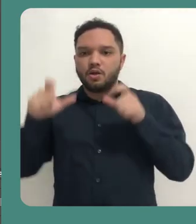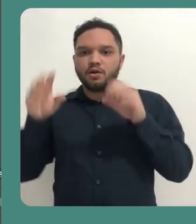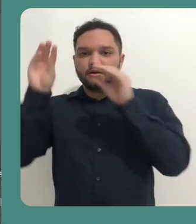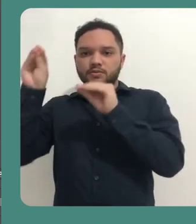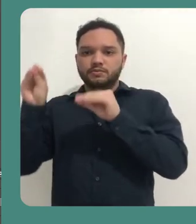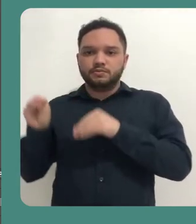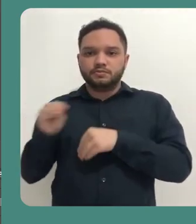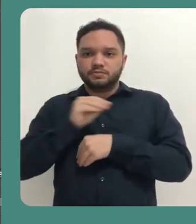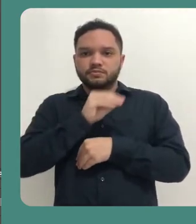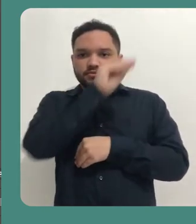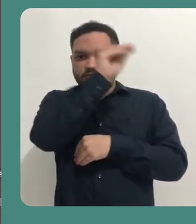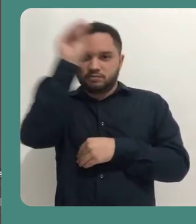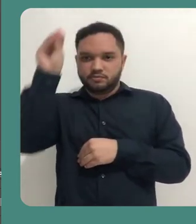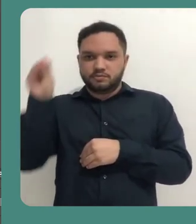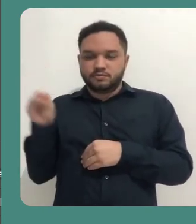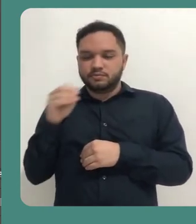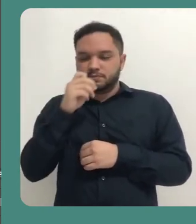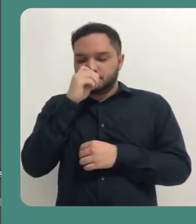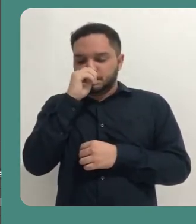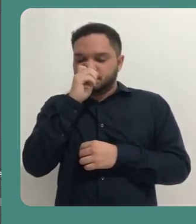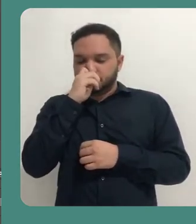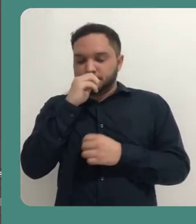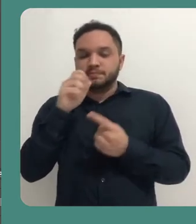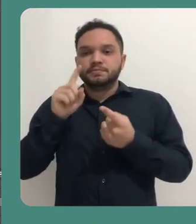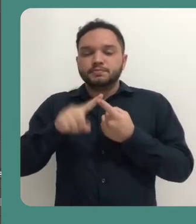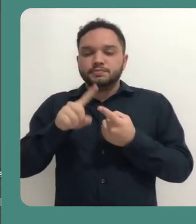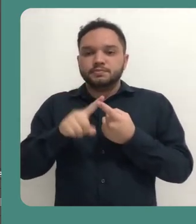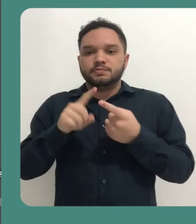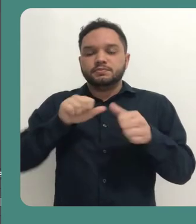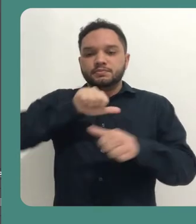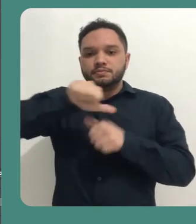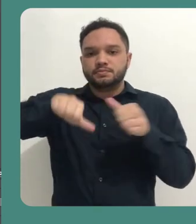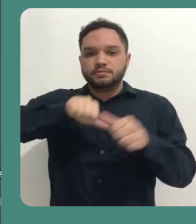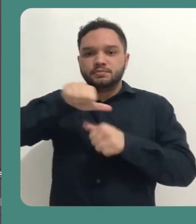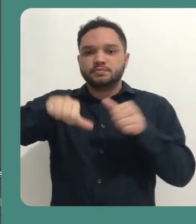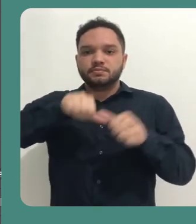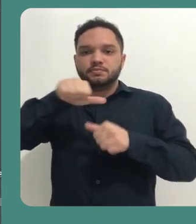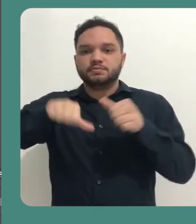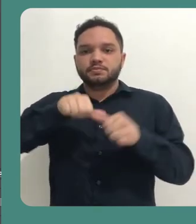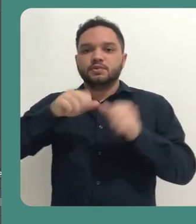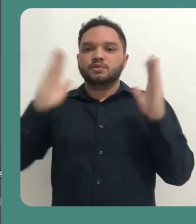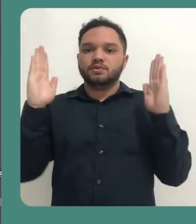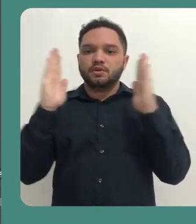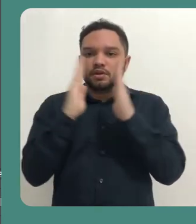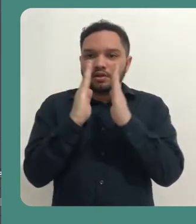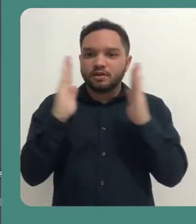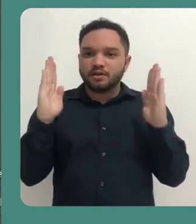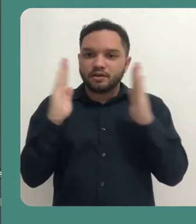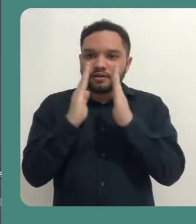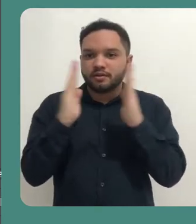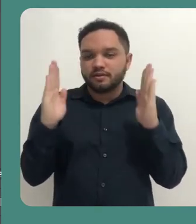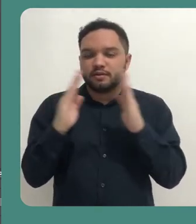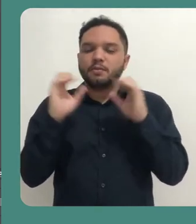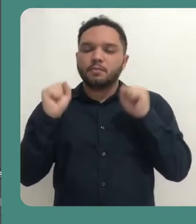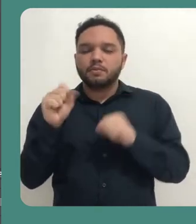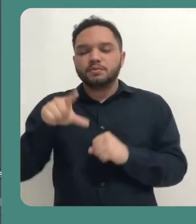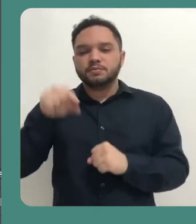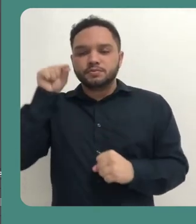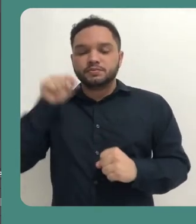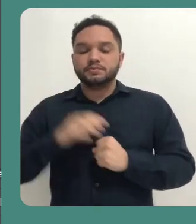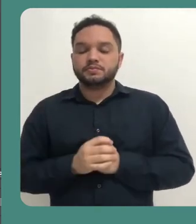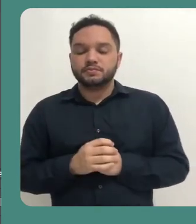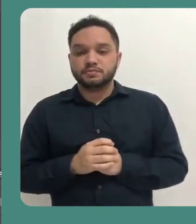localização, de onde eu vou ter a posição dessa minha captura de tela, bem como alterar o tamanho, então eu posso